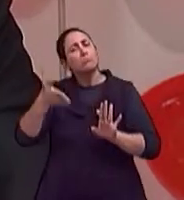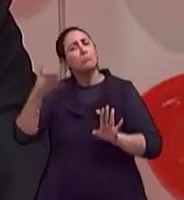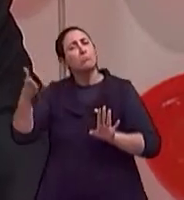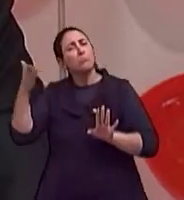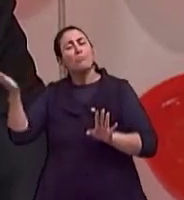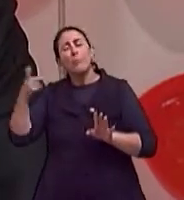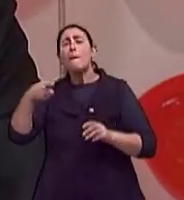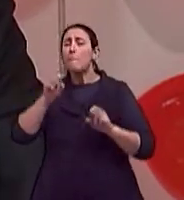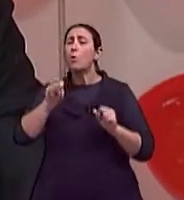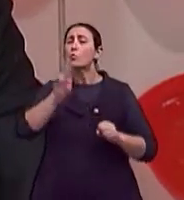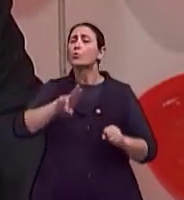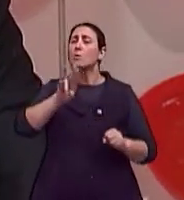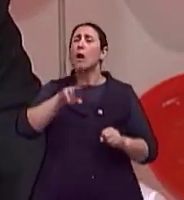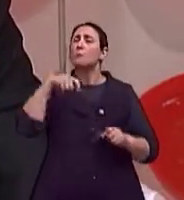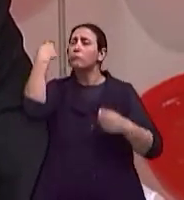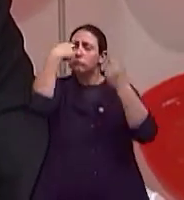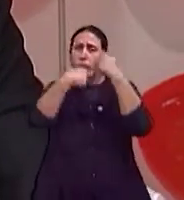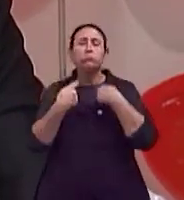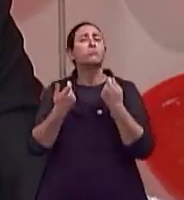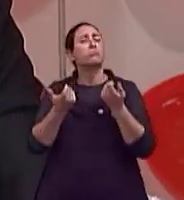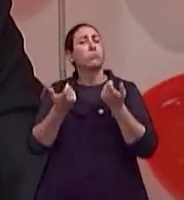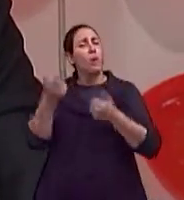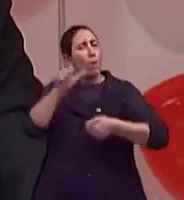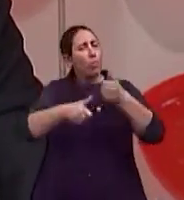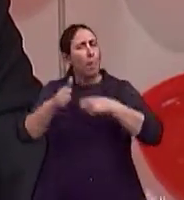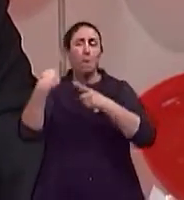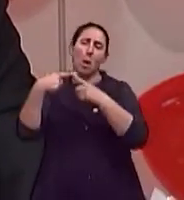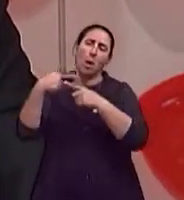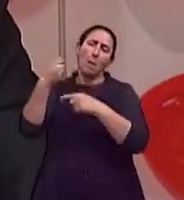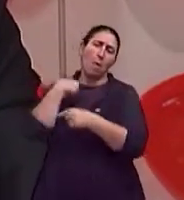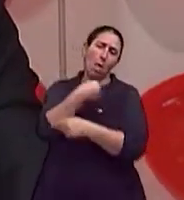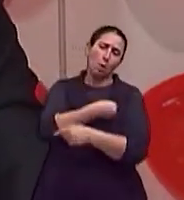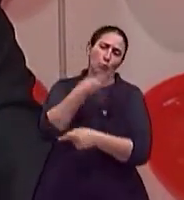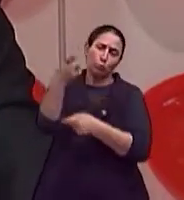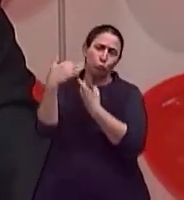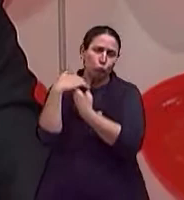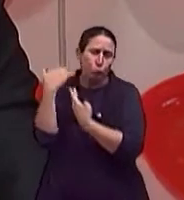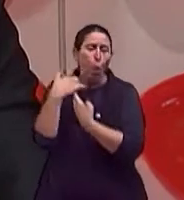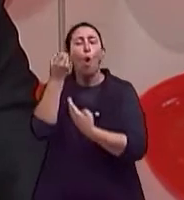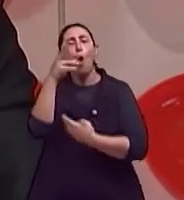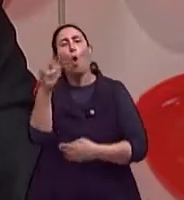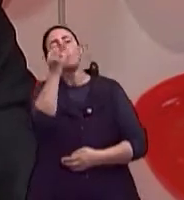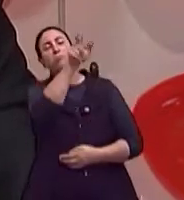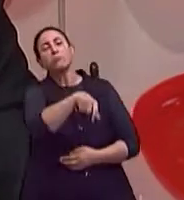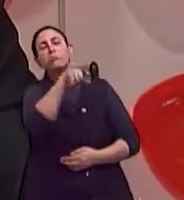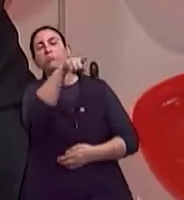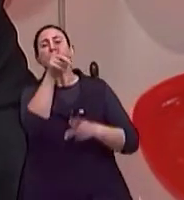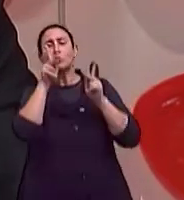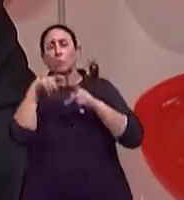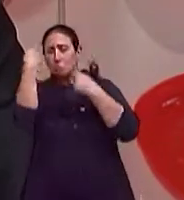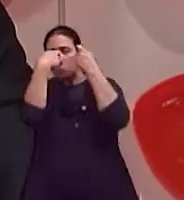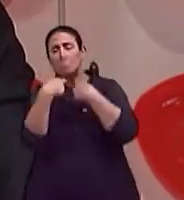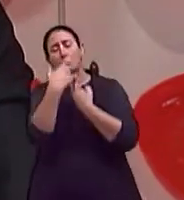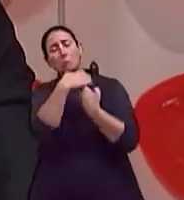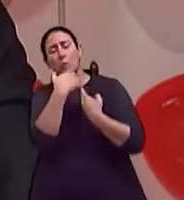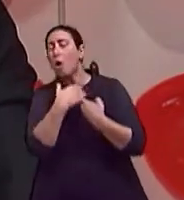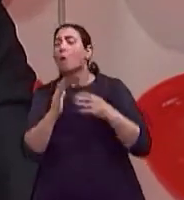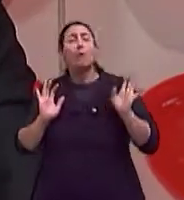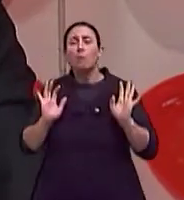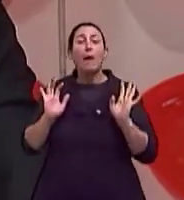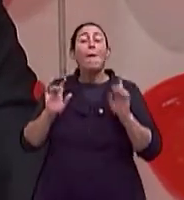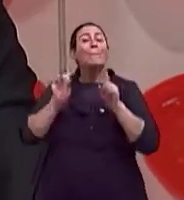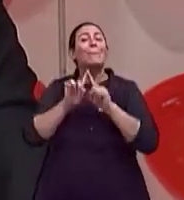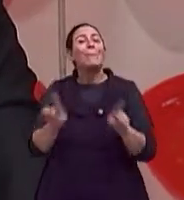que está usando um produto de boa qualidade, que foi orientado pelo seu médico, pela sua consultora de beleza, no caso, e